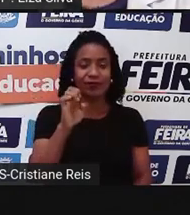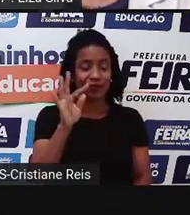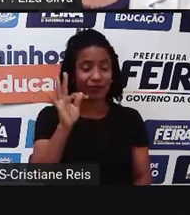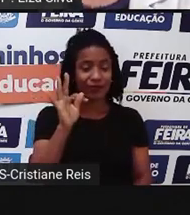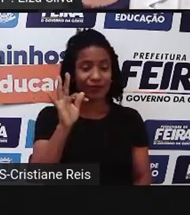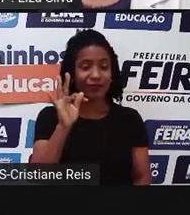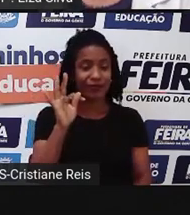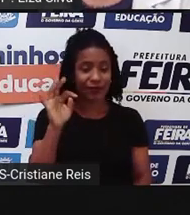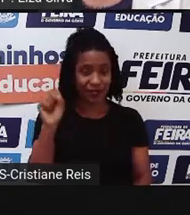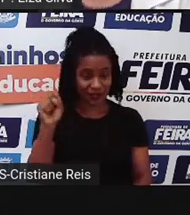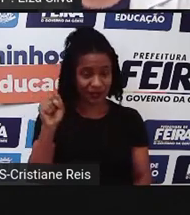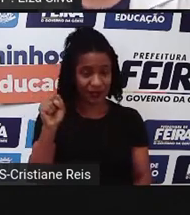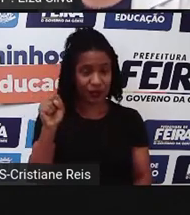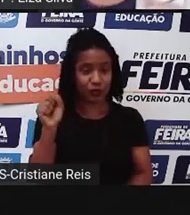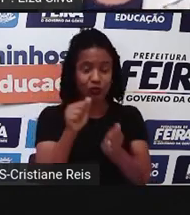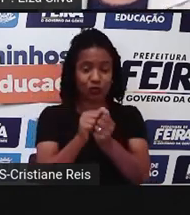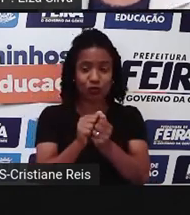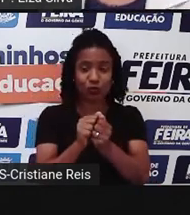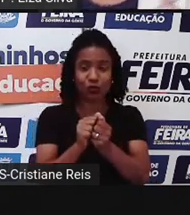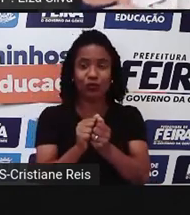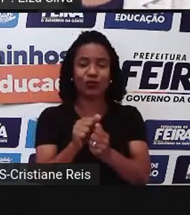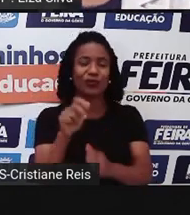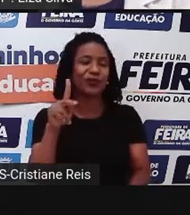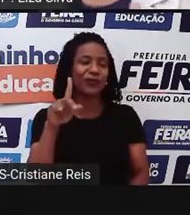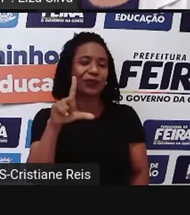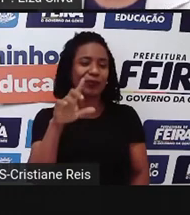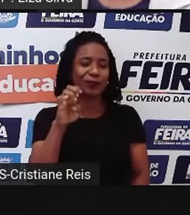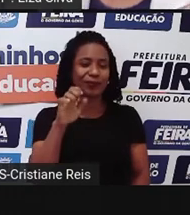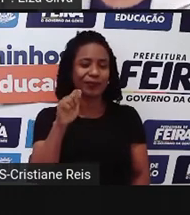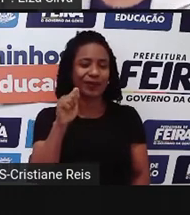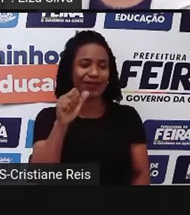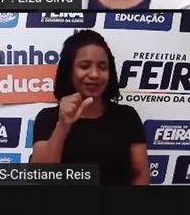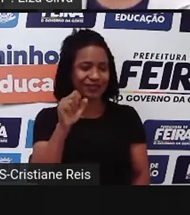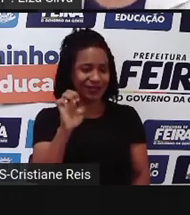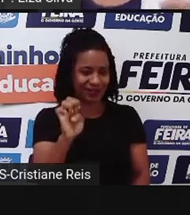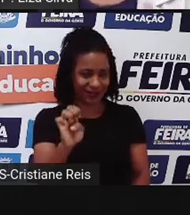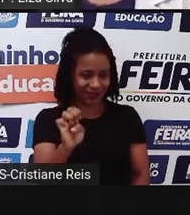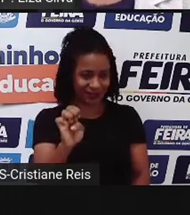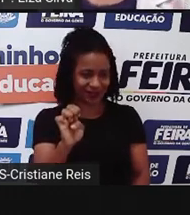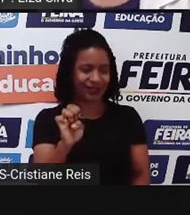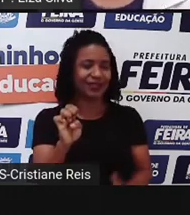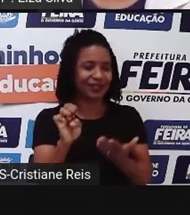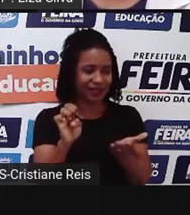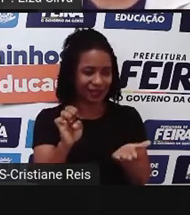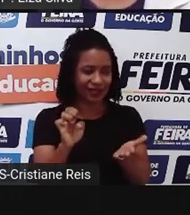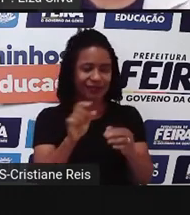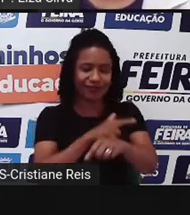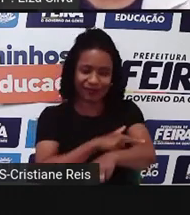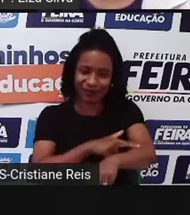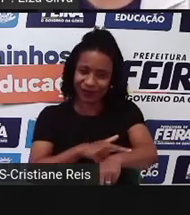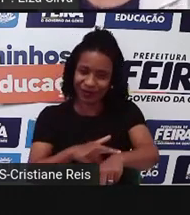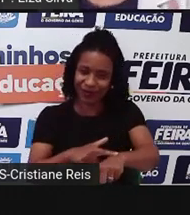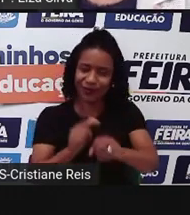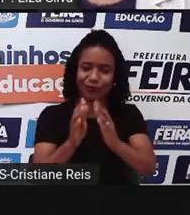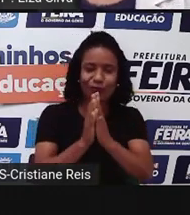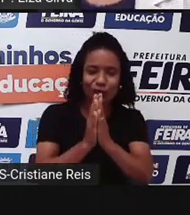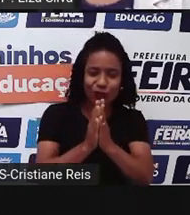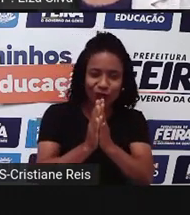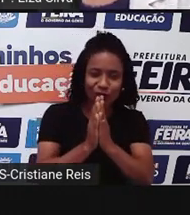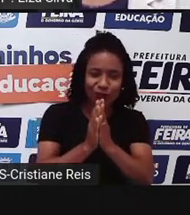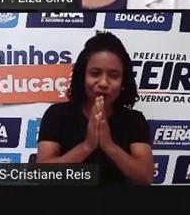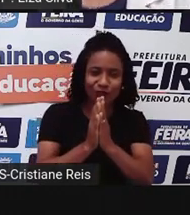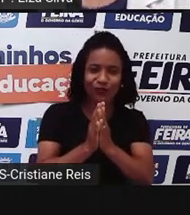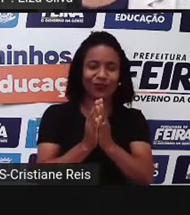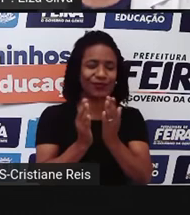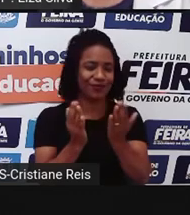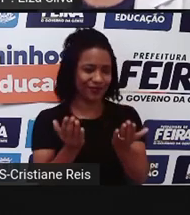please, essas duas expressões torna o imperativo mais ameno, mais educado. Ok? Let's